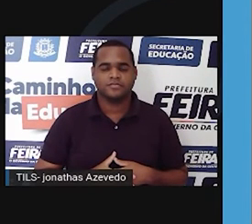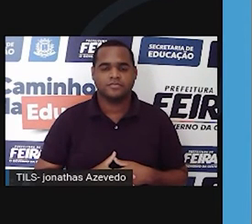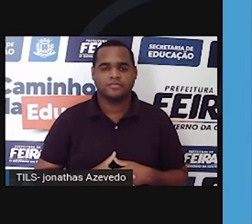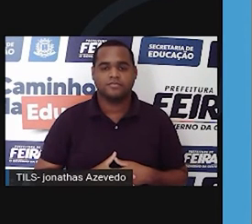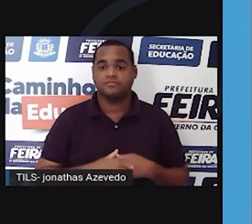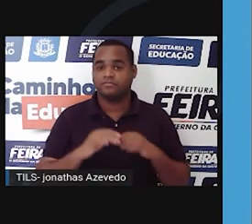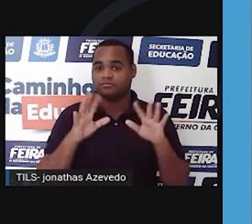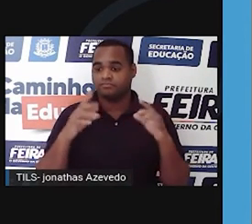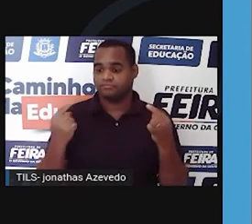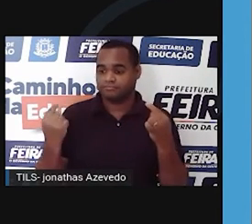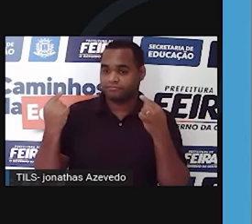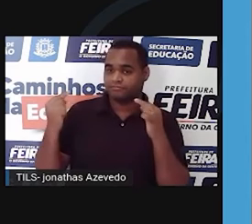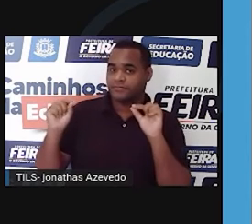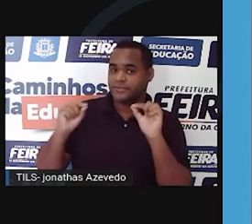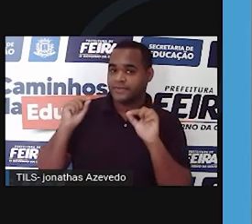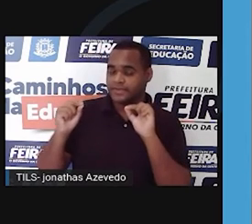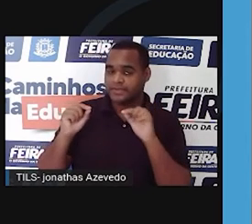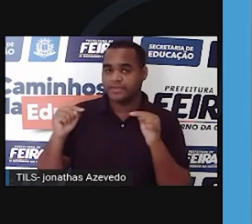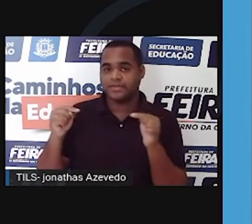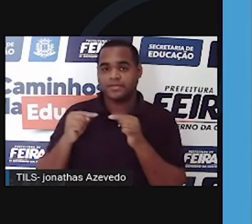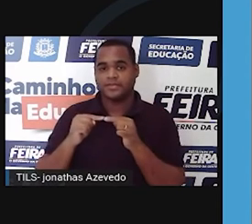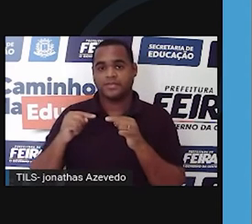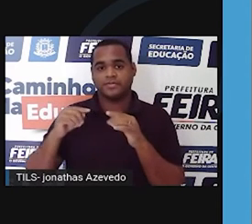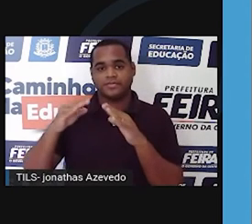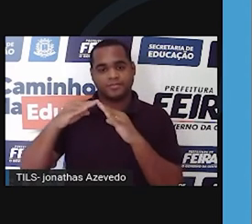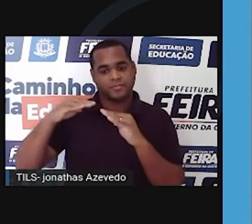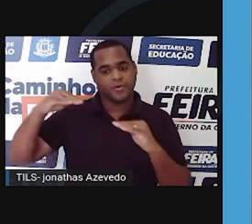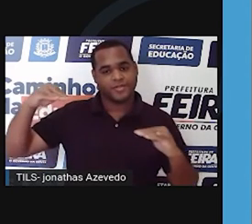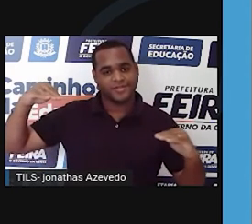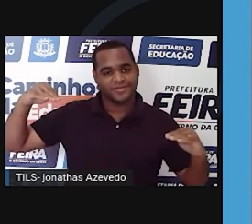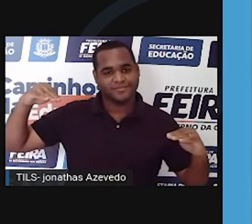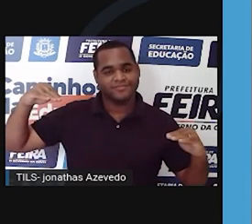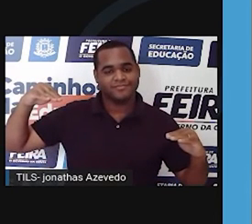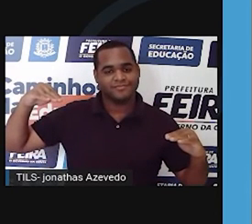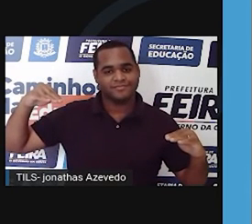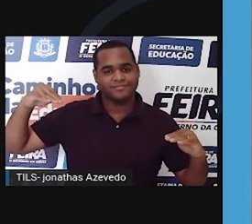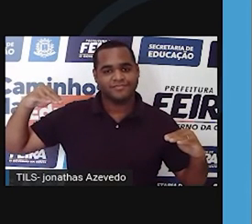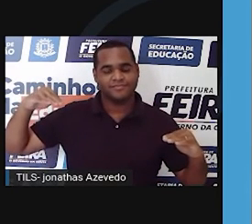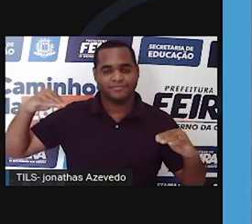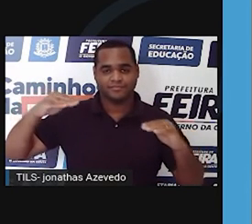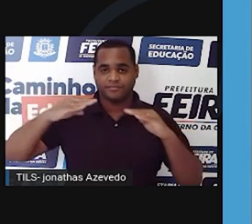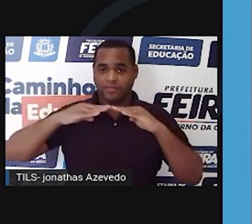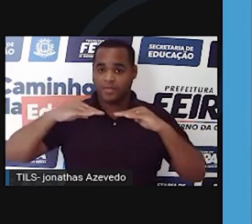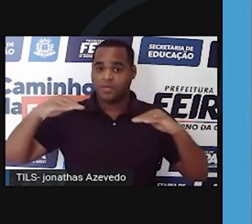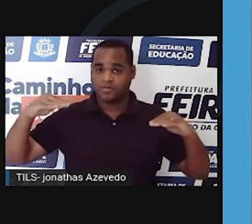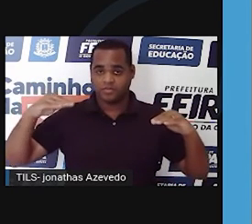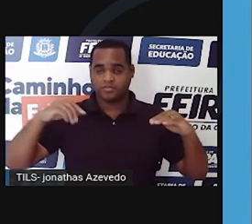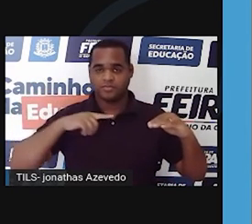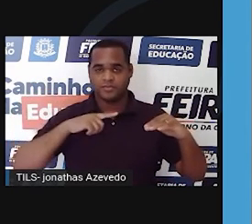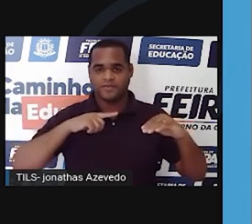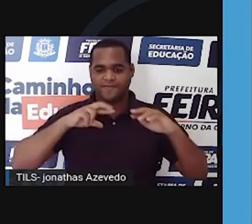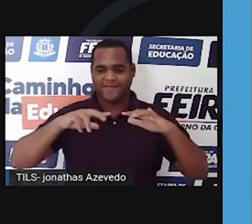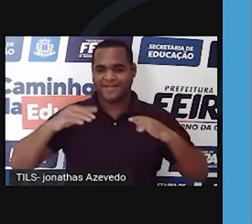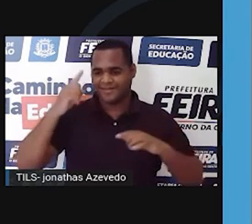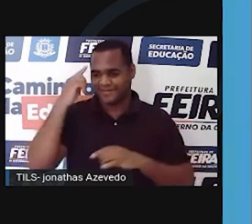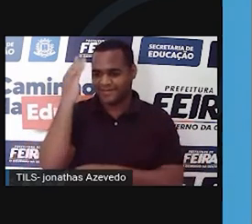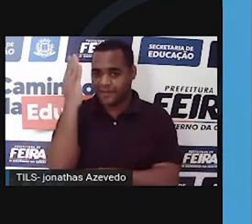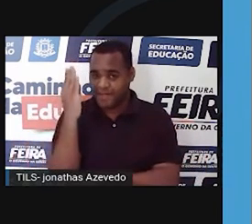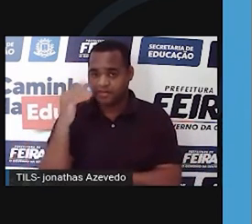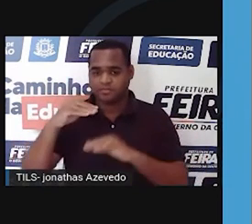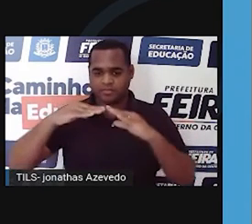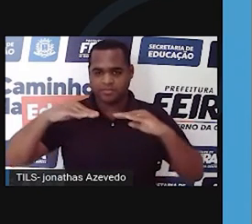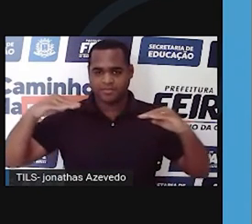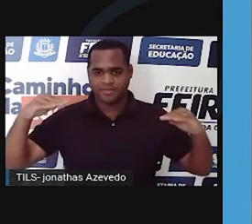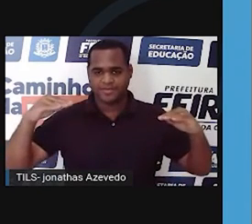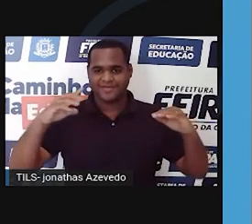Isso aqui atrás de mim é uma ponte. Era uma ponte, né? Uma das dezenas de pontes de madeira que existem aqui